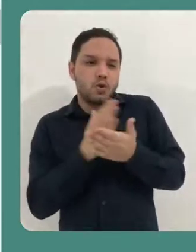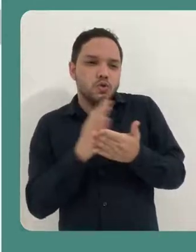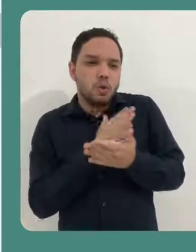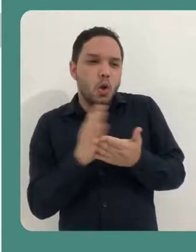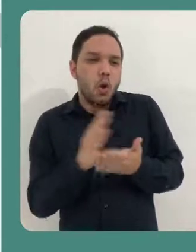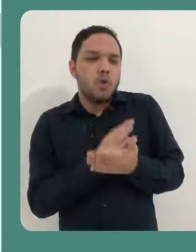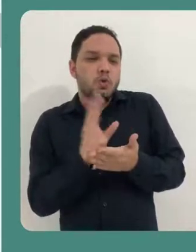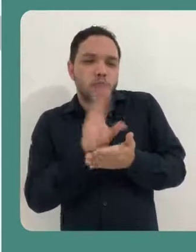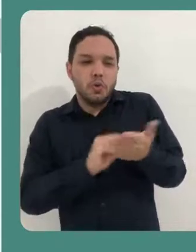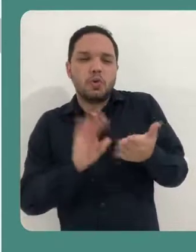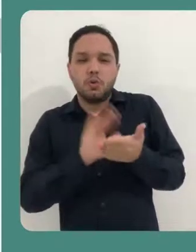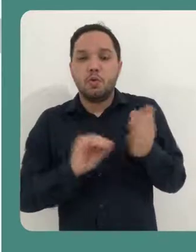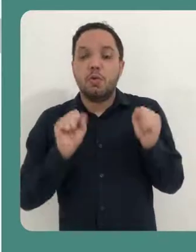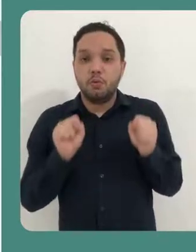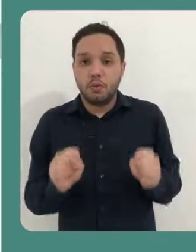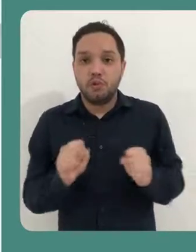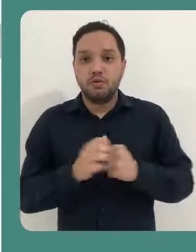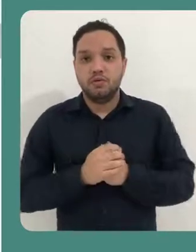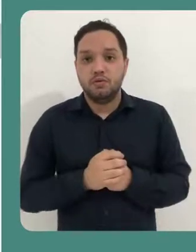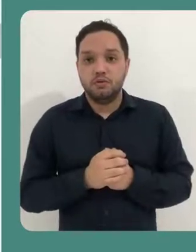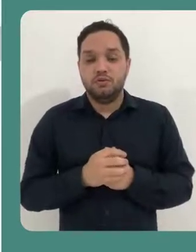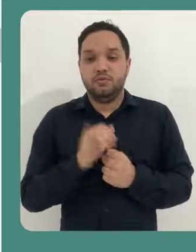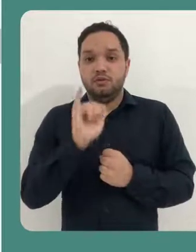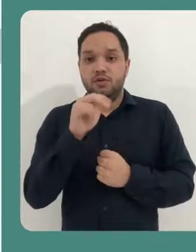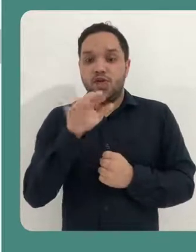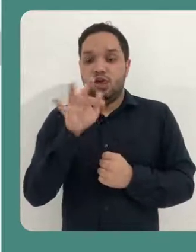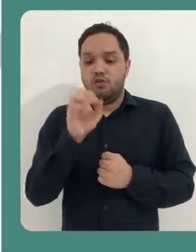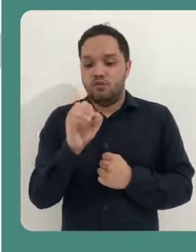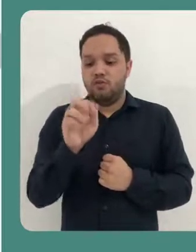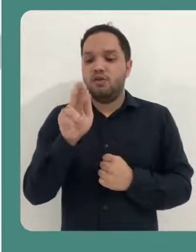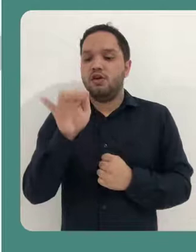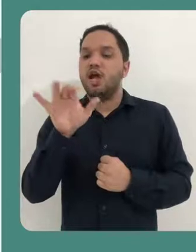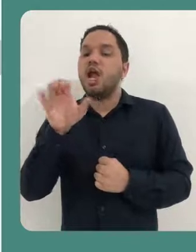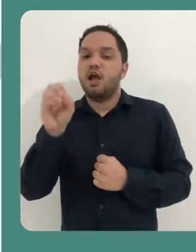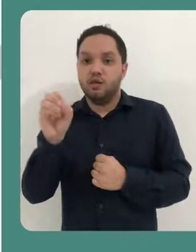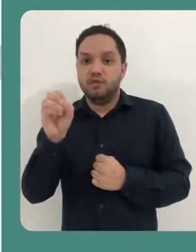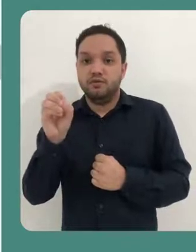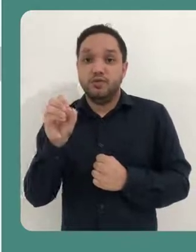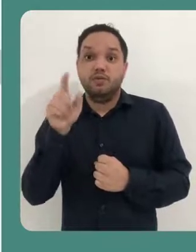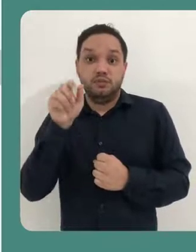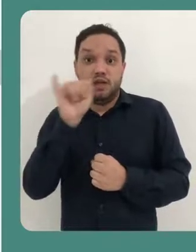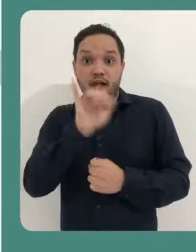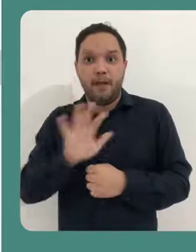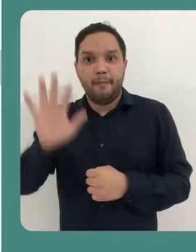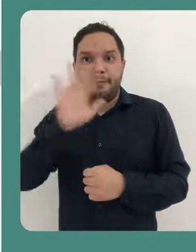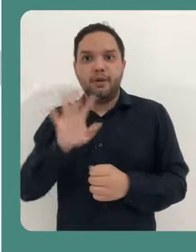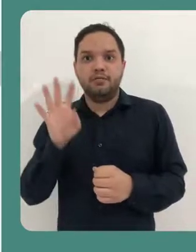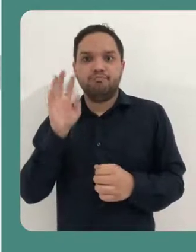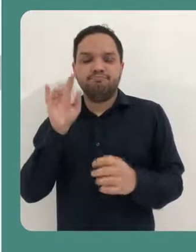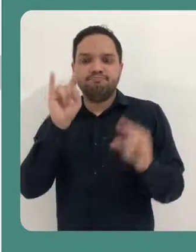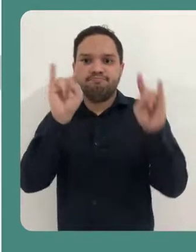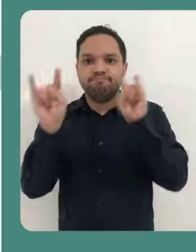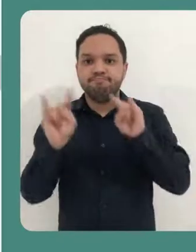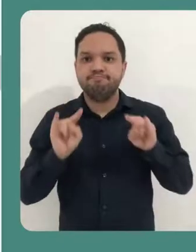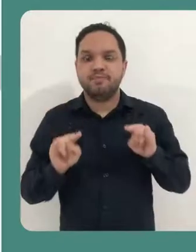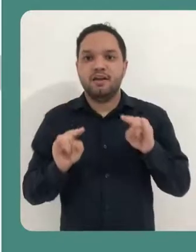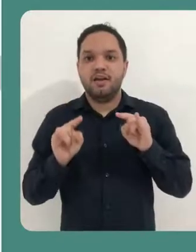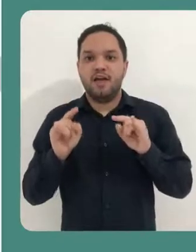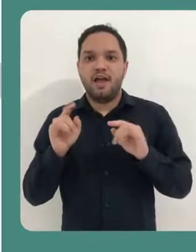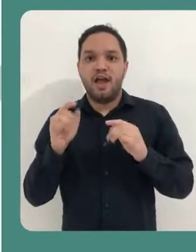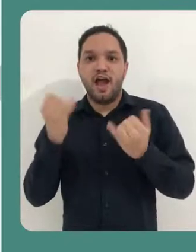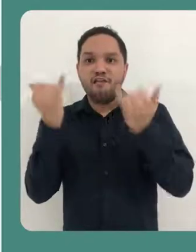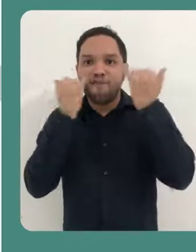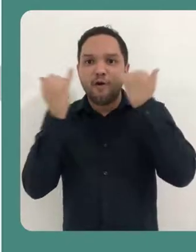vocês podem tirar algumas inspirações. Então veja que o infográfico, ele traz um recurso visual bastante